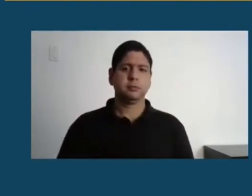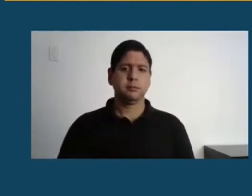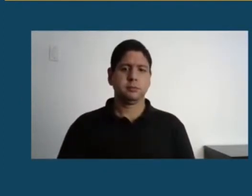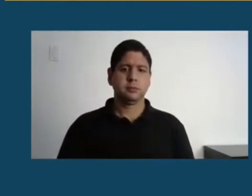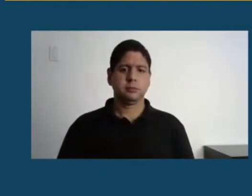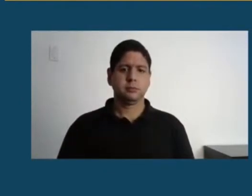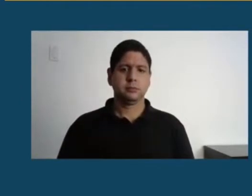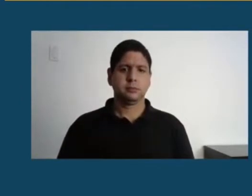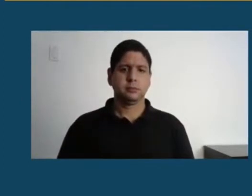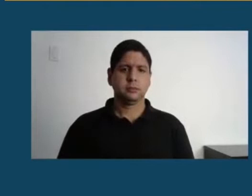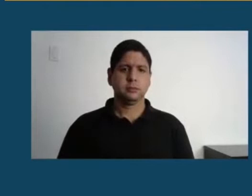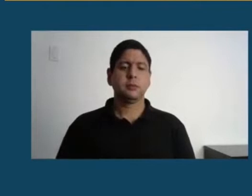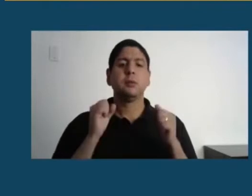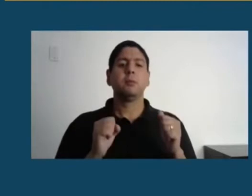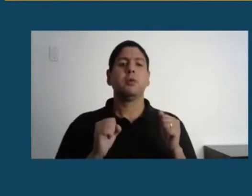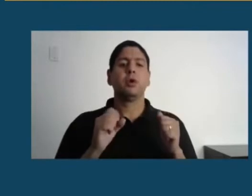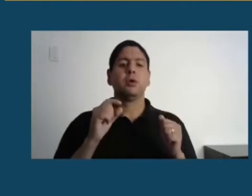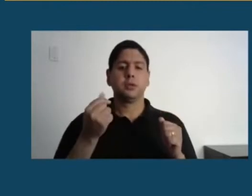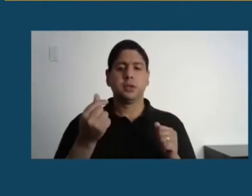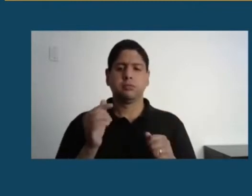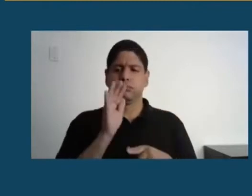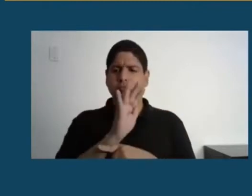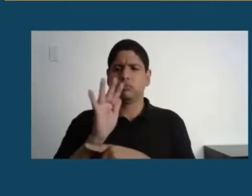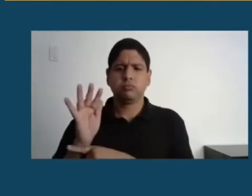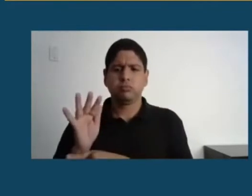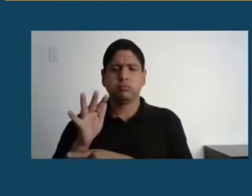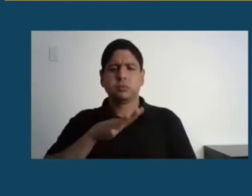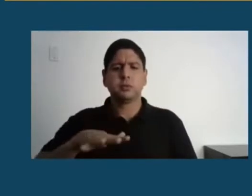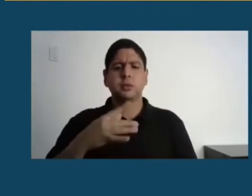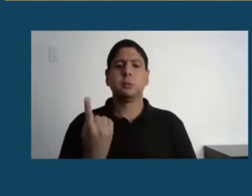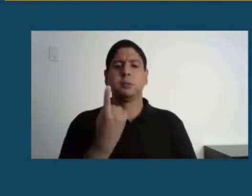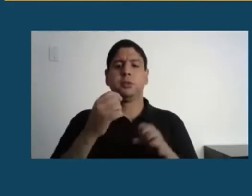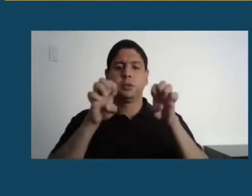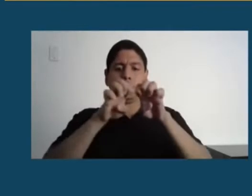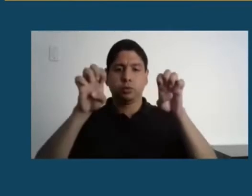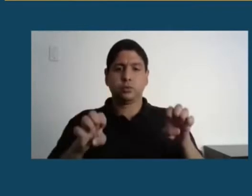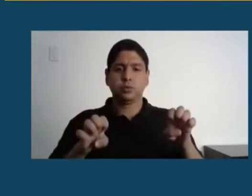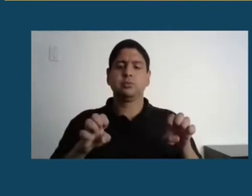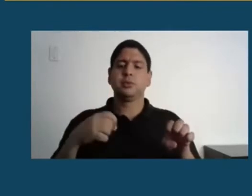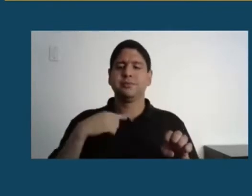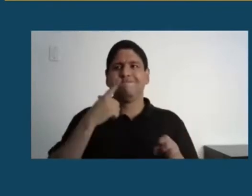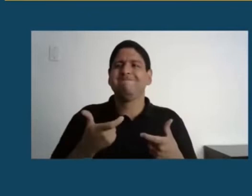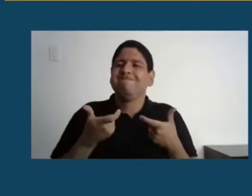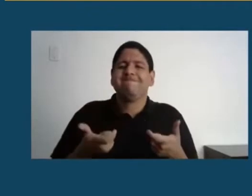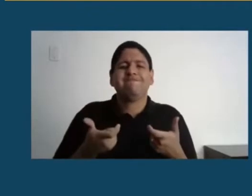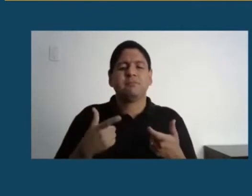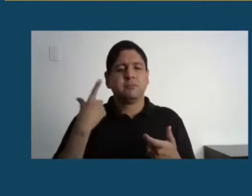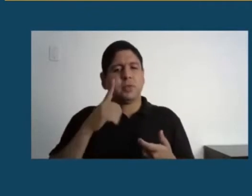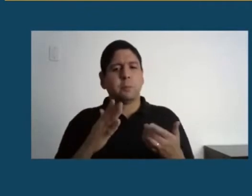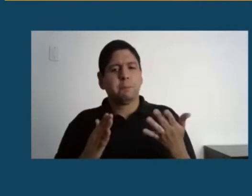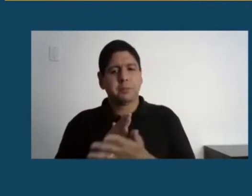pode ser destinado a essa primeira estrutura, espero que dê tudo certo e tenho certeza que Nise também